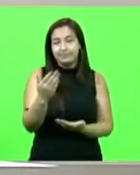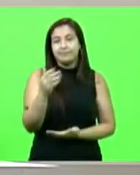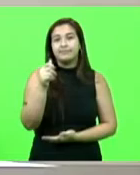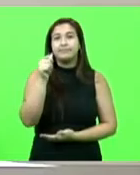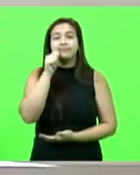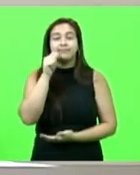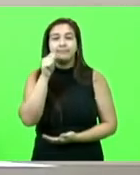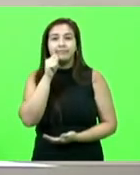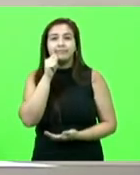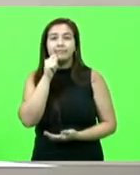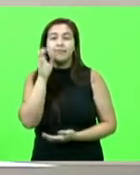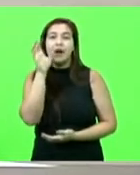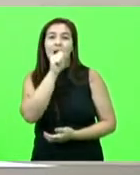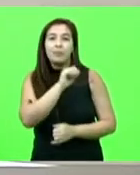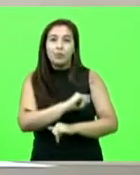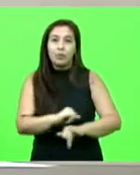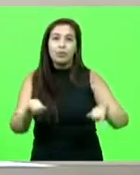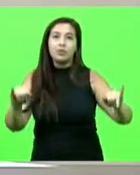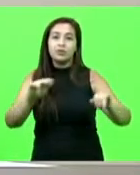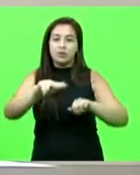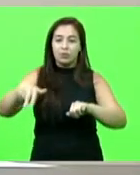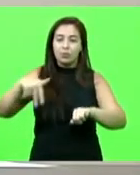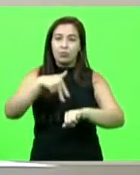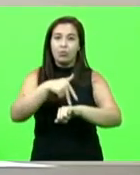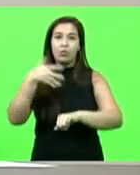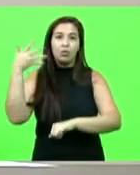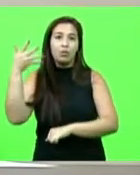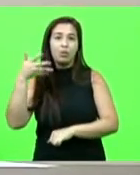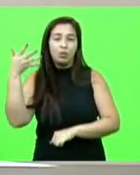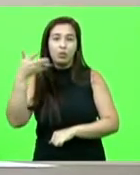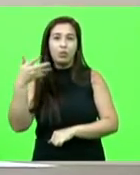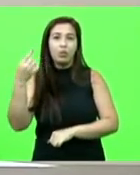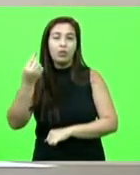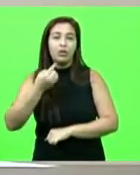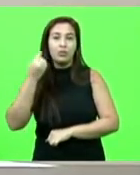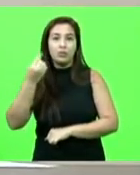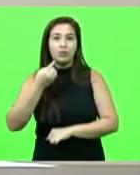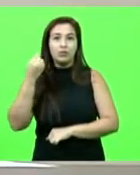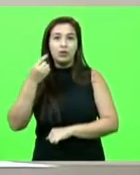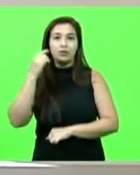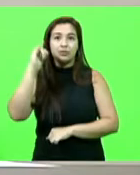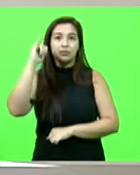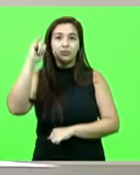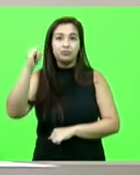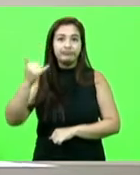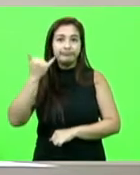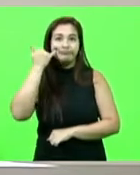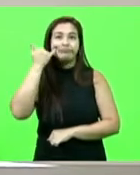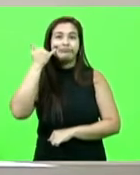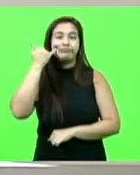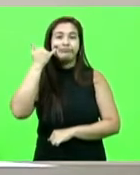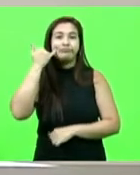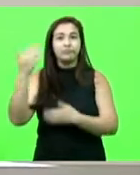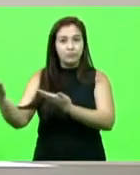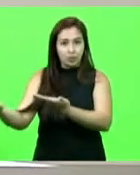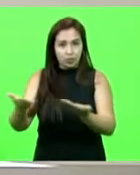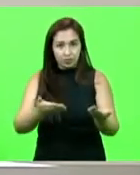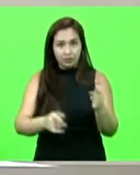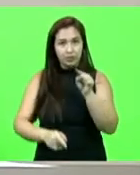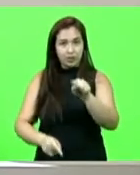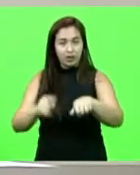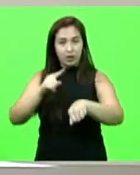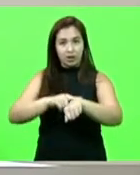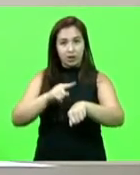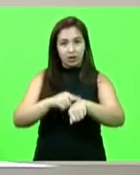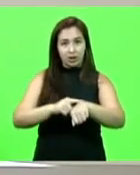Ainda em breves comunicações, com a palavra, deputado Gessé Lopes. Vossa Excelência, tenho tempo de